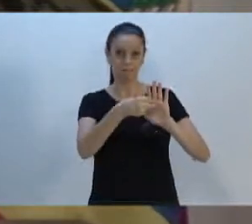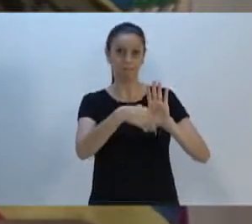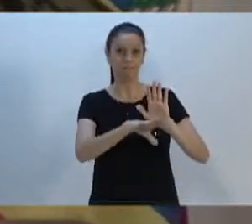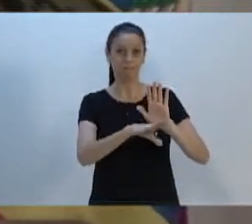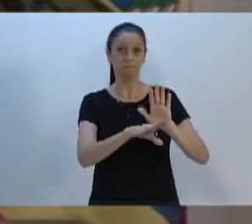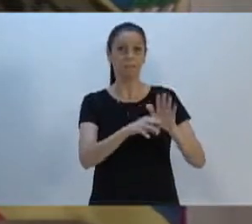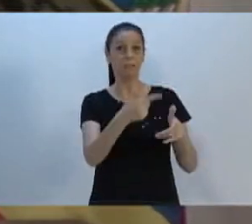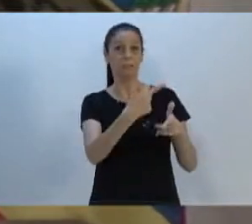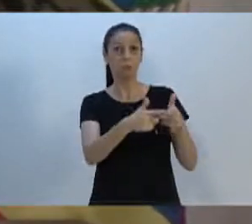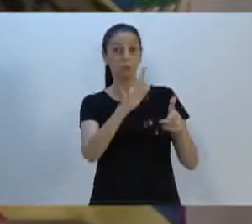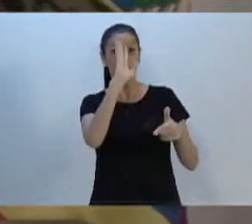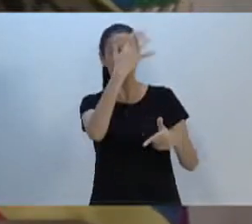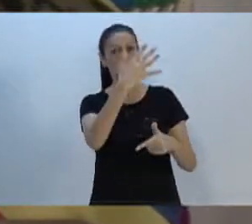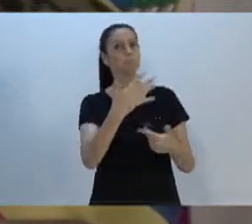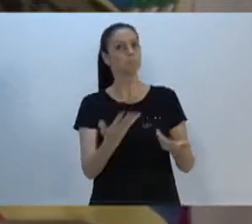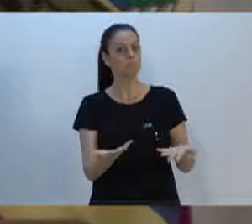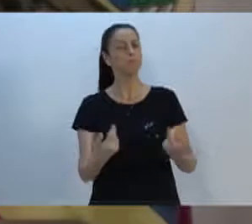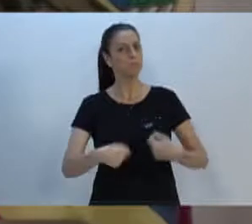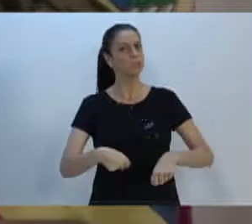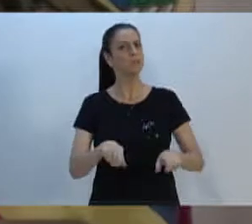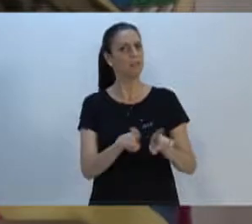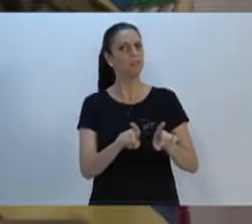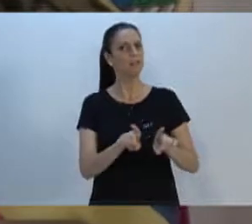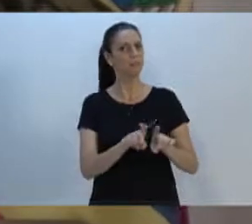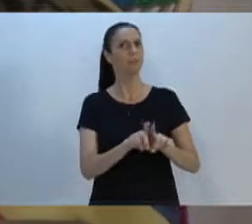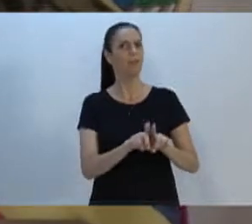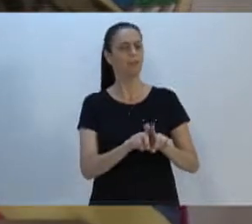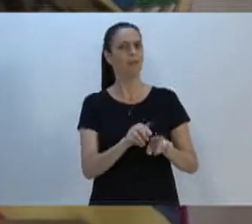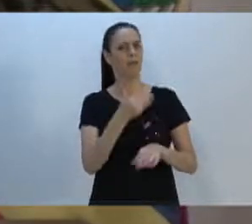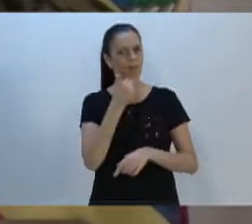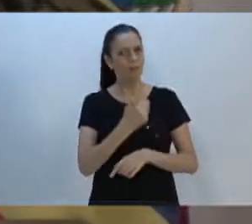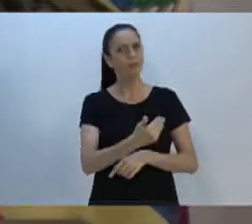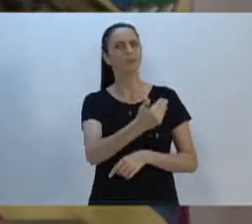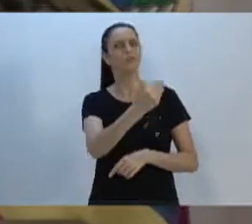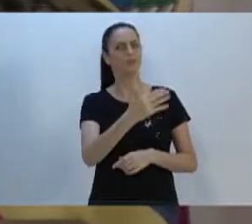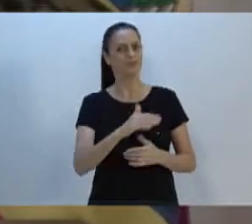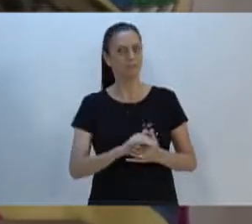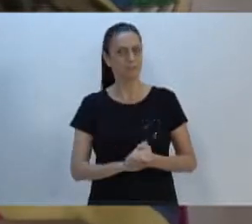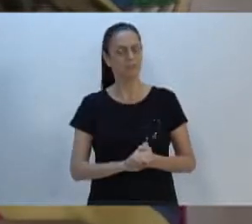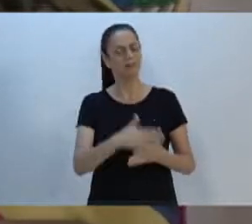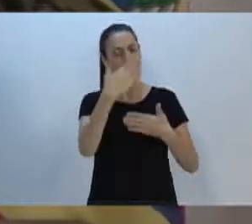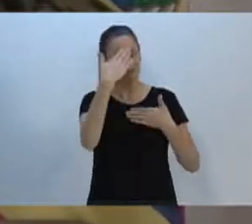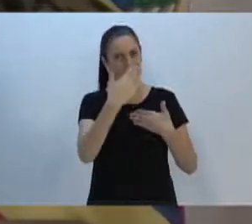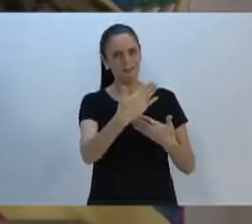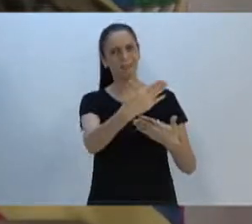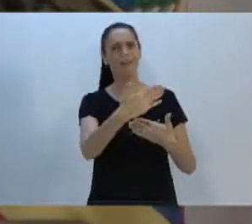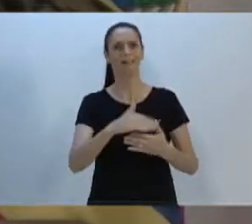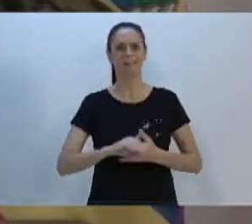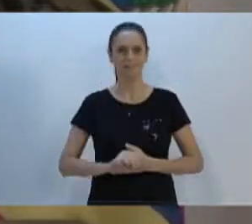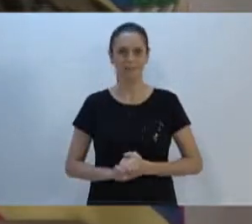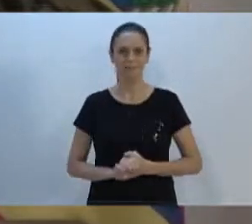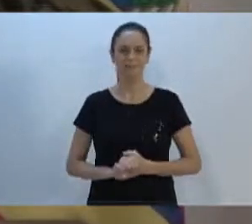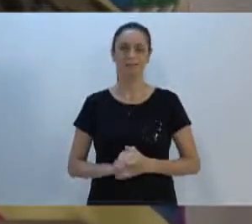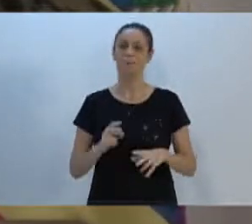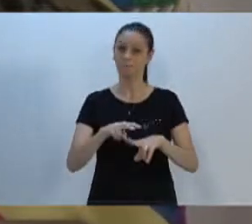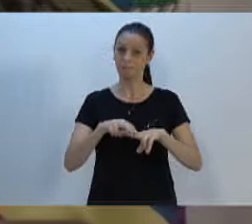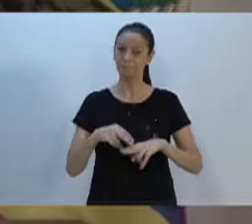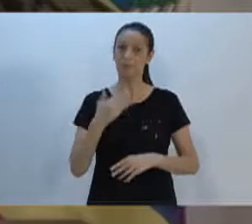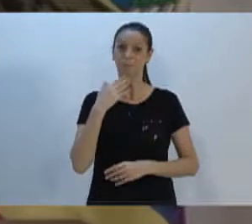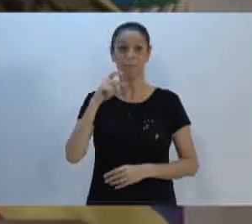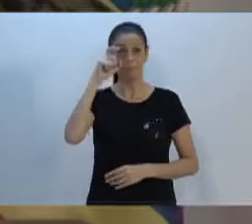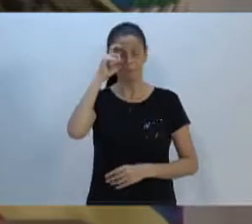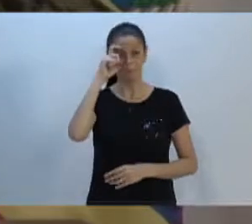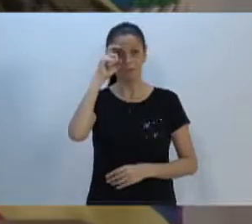resolvido um problema, a gente também tem feito justiça e tem vindo agradecer. Então eu queria que o Ari